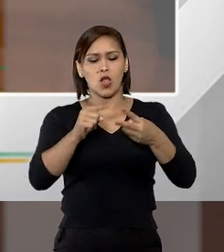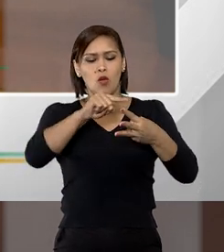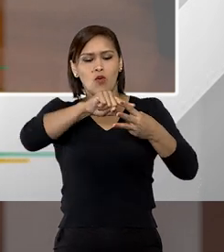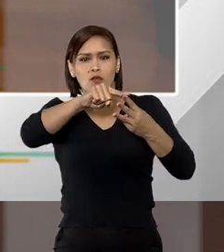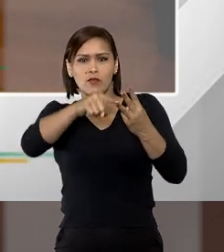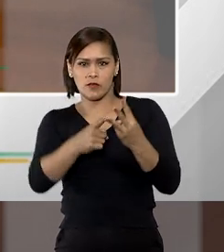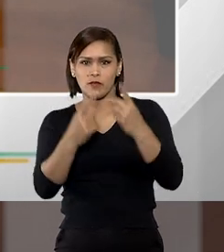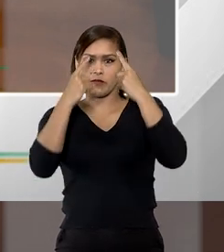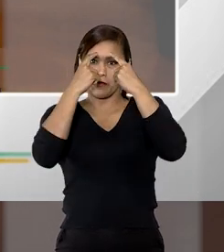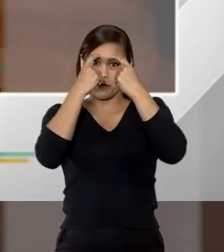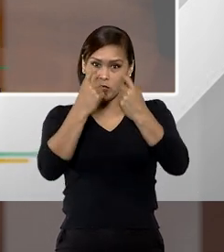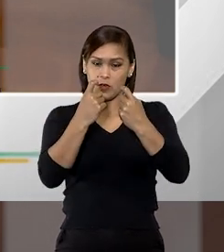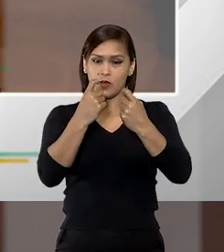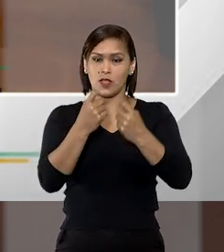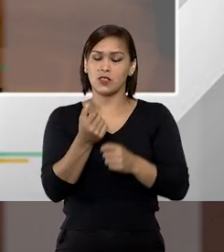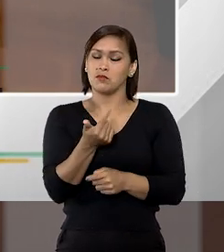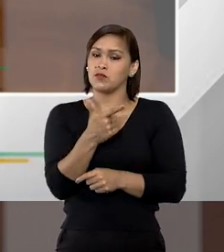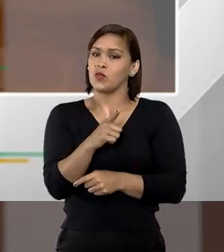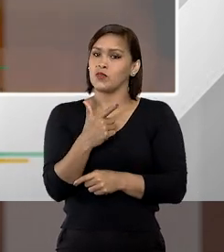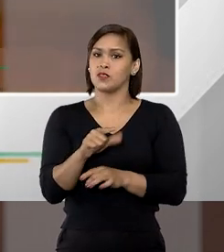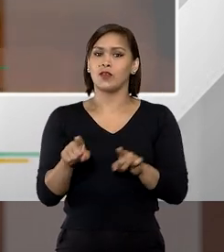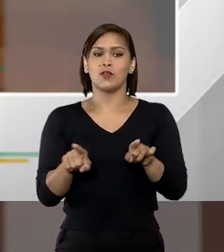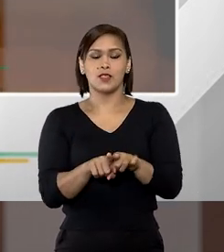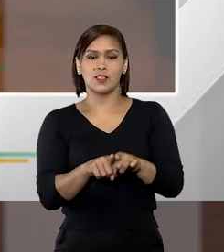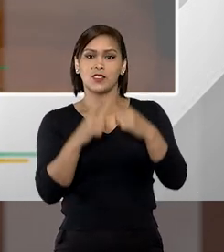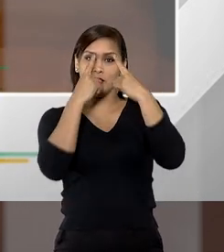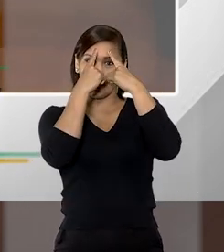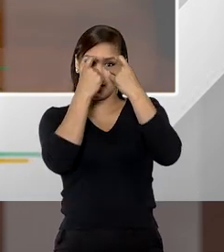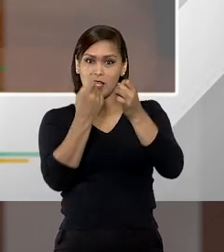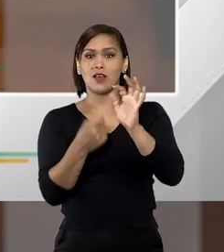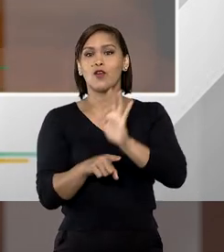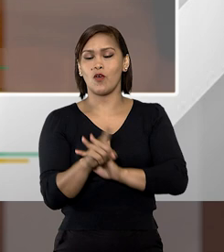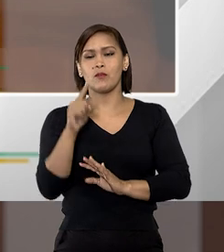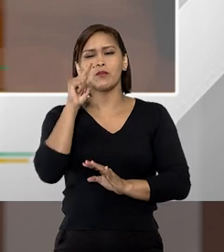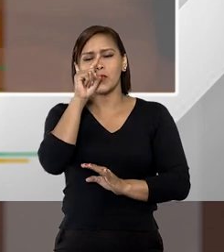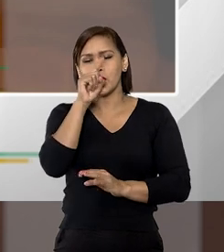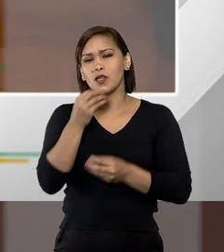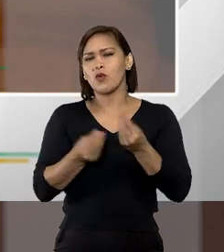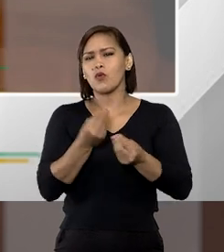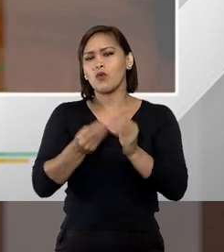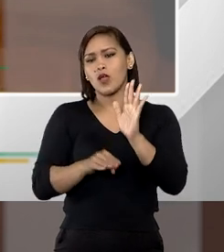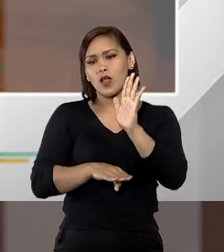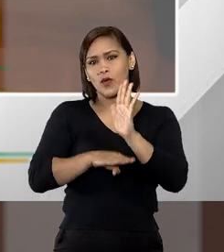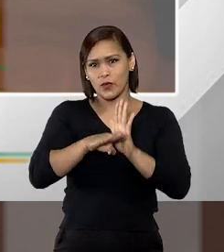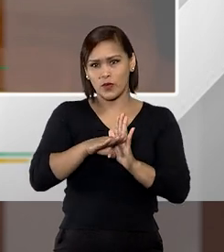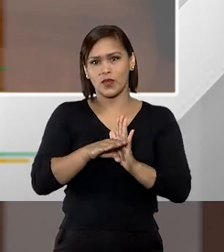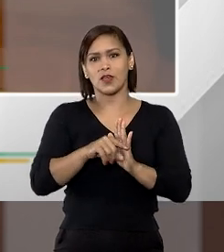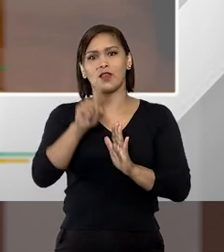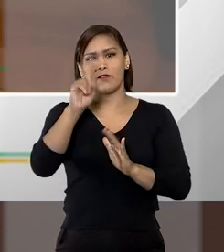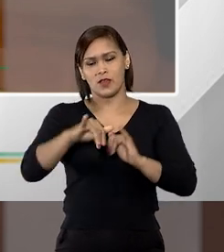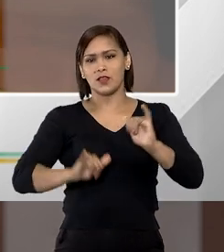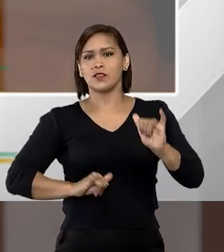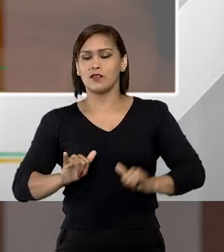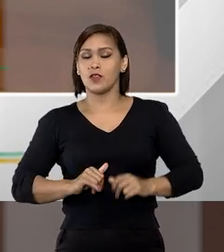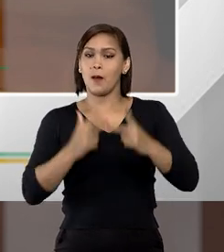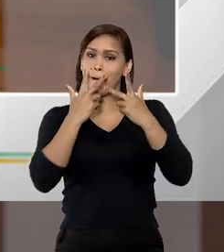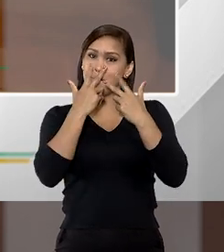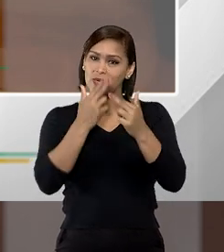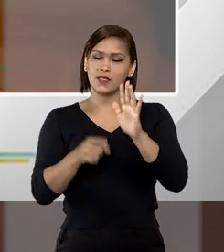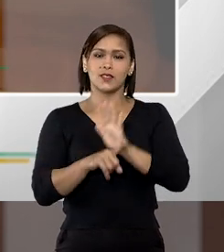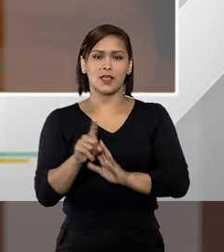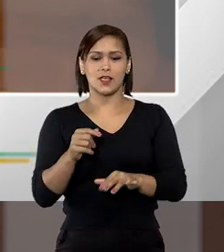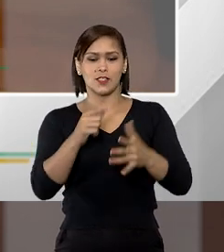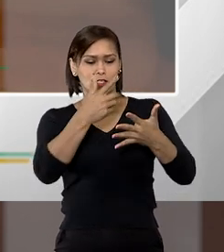sofrer violência ou se não e se ela está sofrendo esse risco qual é o nível desse risco que ela está sofrendo então me parece que o